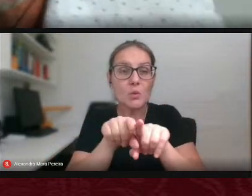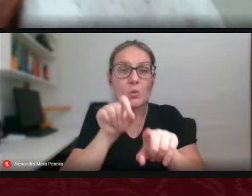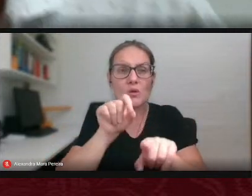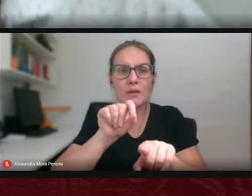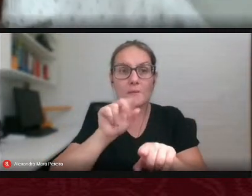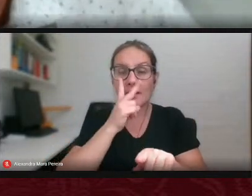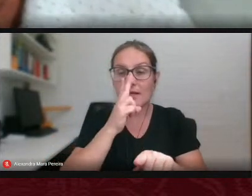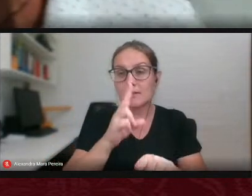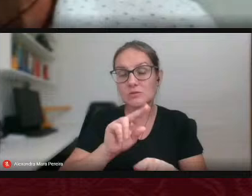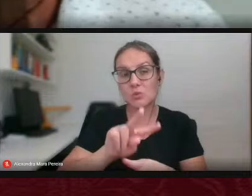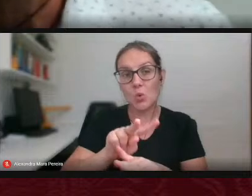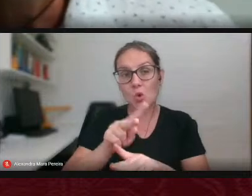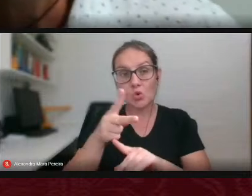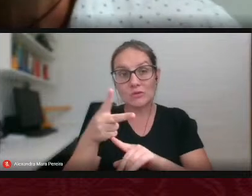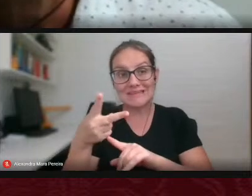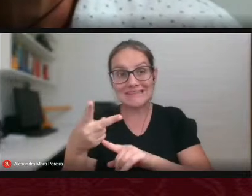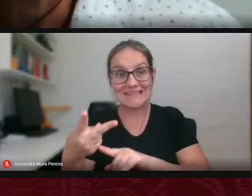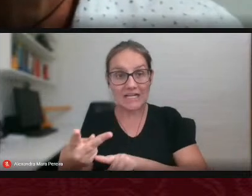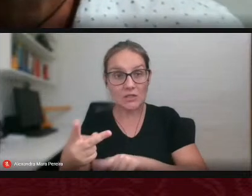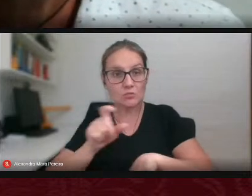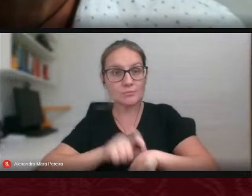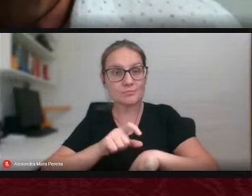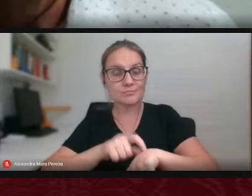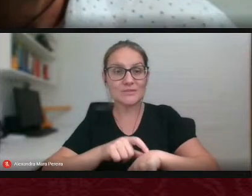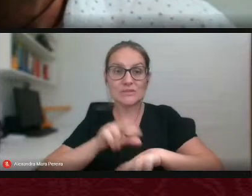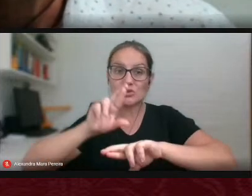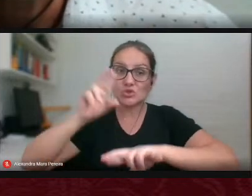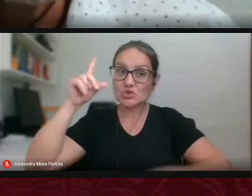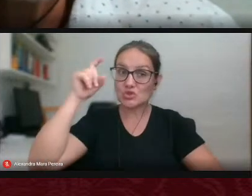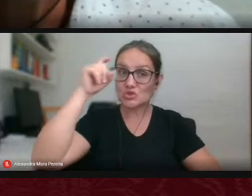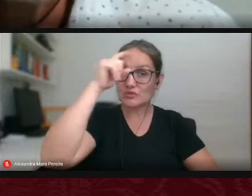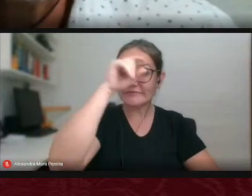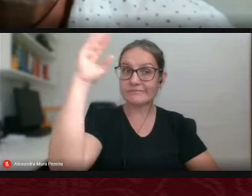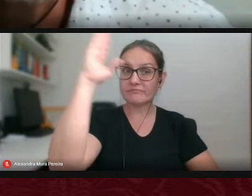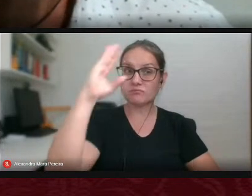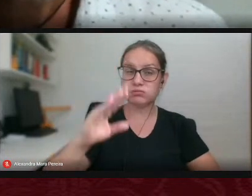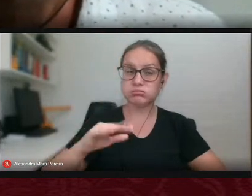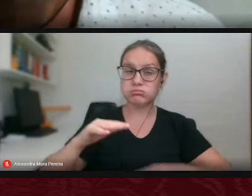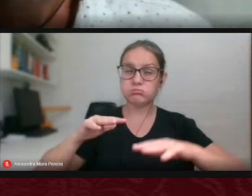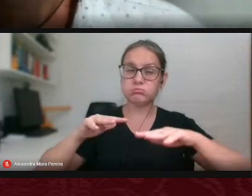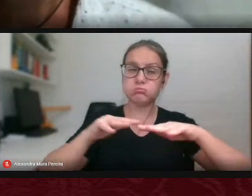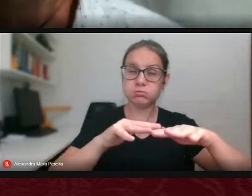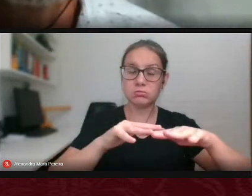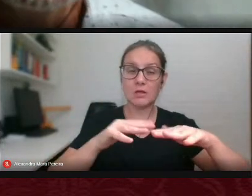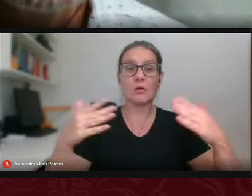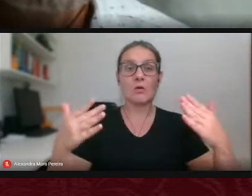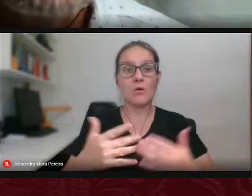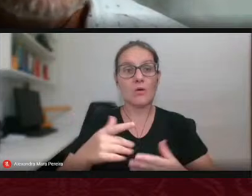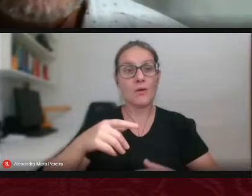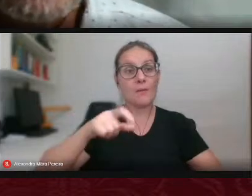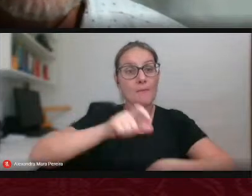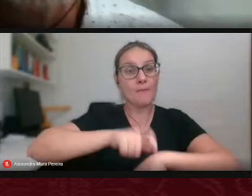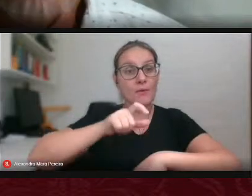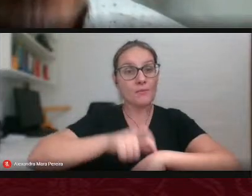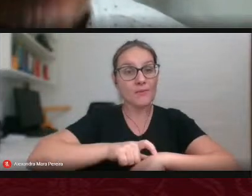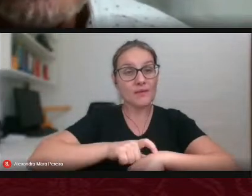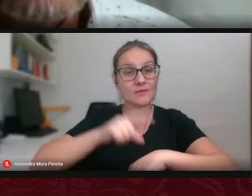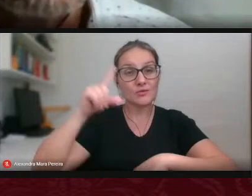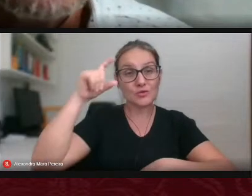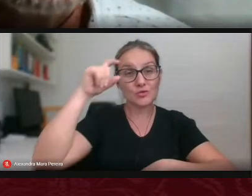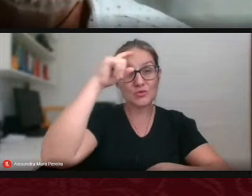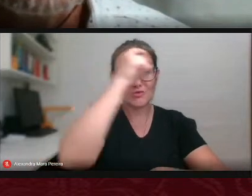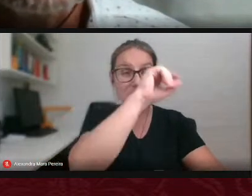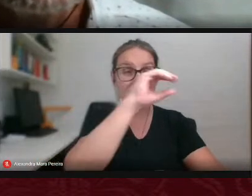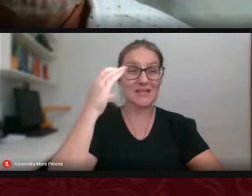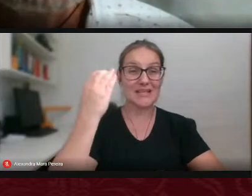a esse momento difícil que o Brasil atravessa esse momento difícil que a ciência